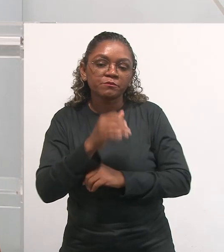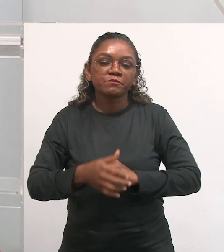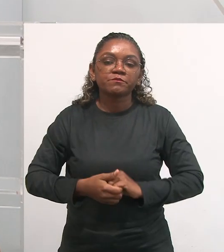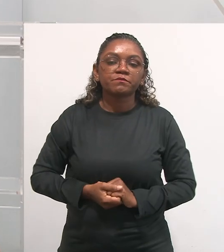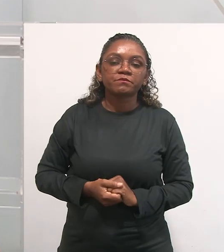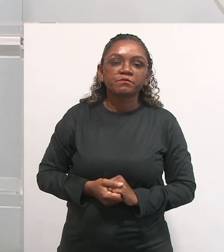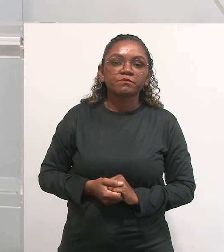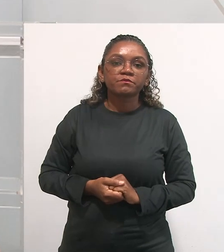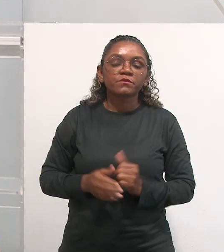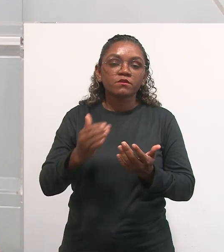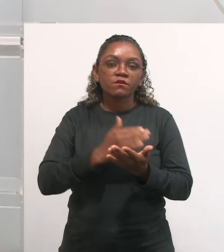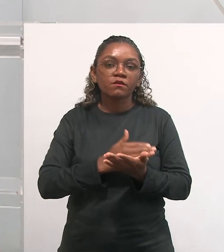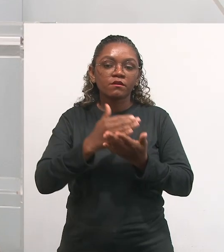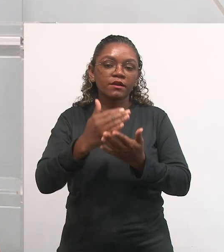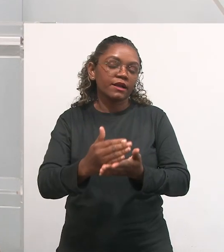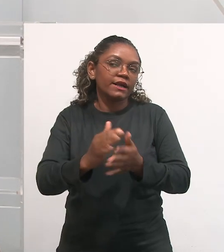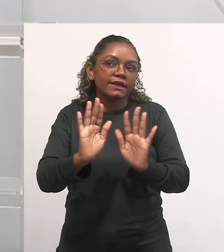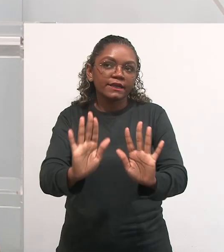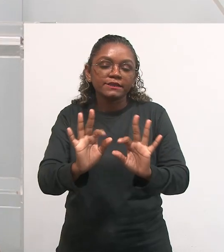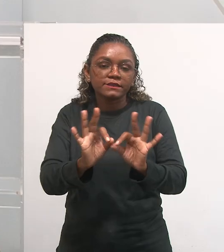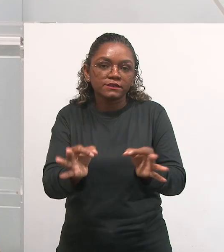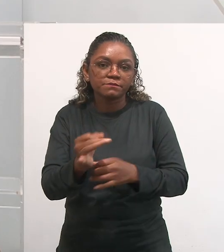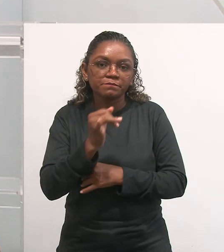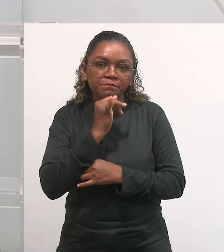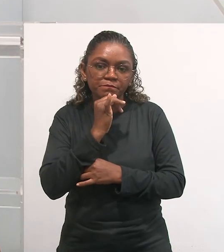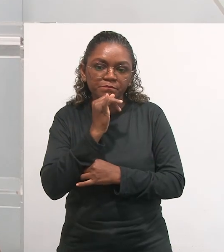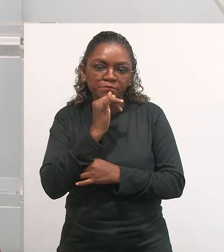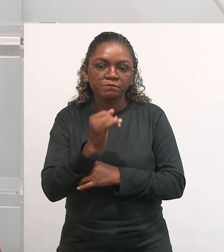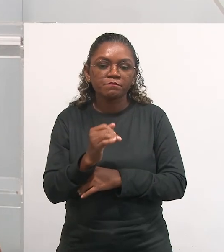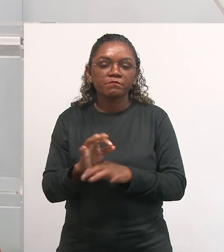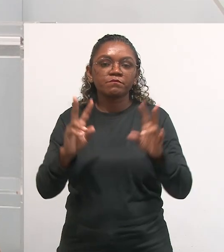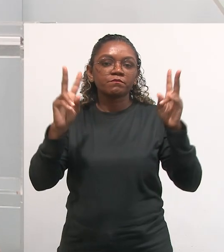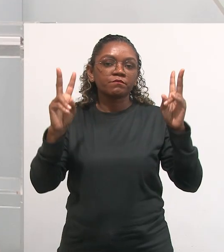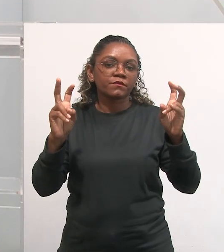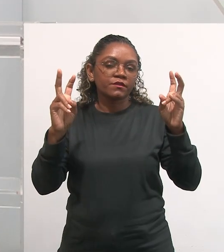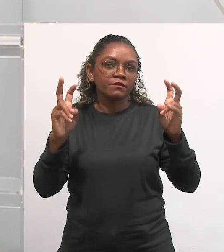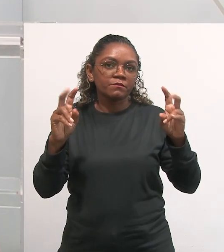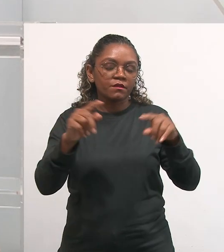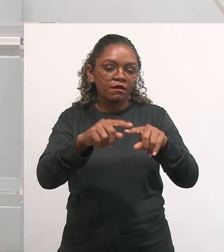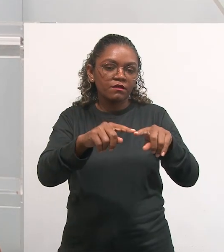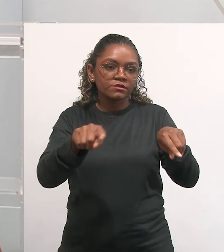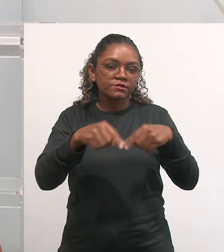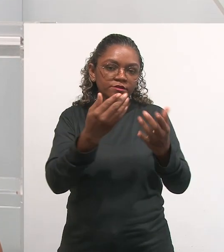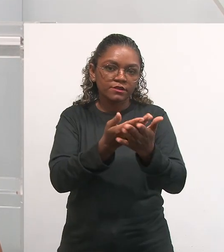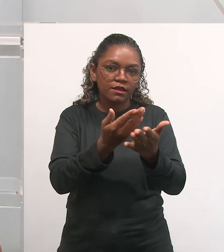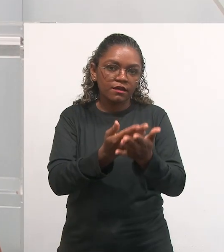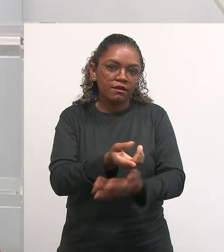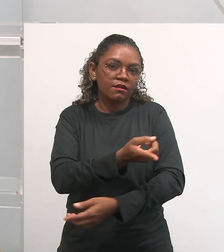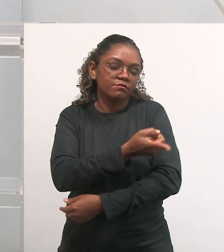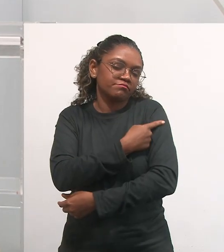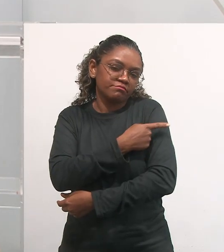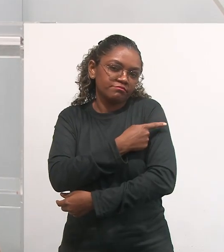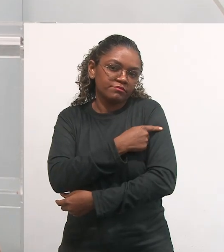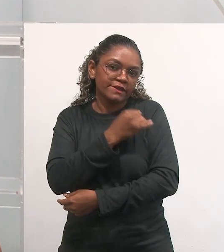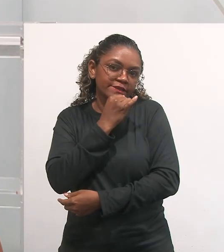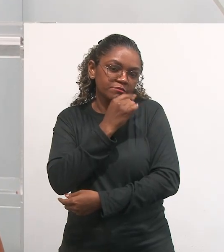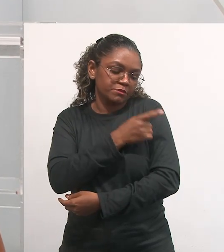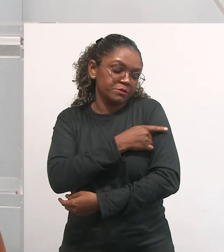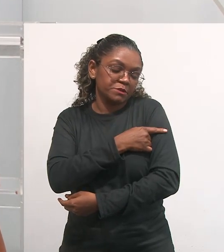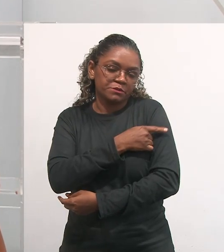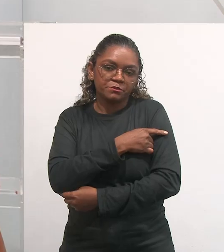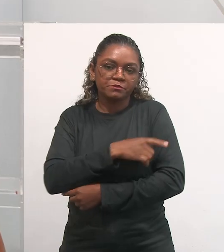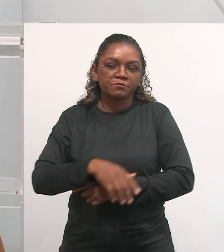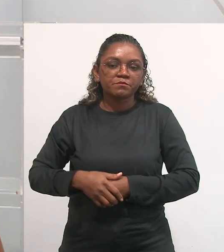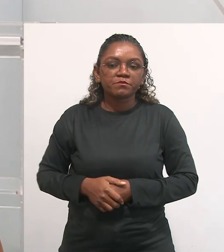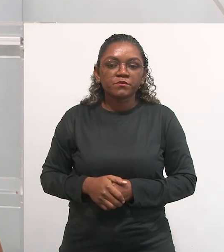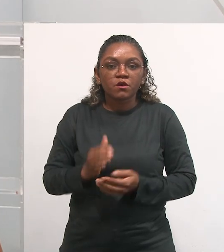situar aqui uma turma no primeiro ano da alfabetização, nas séries iniciais, então, desde